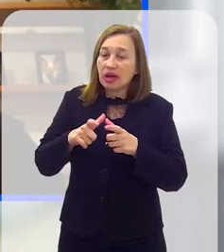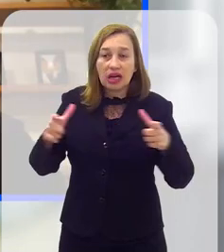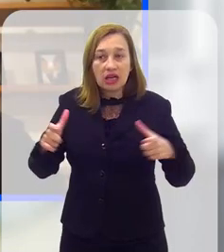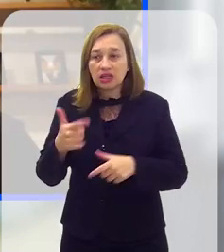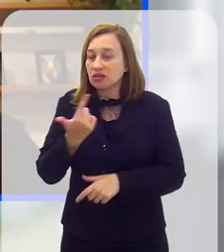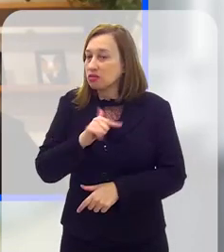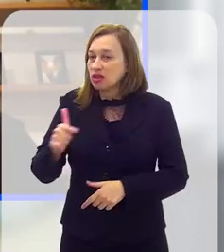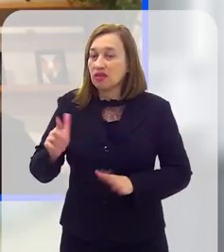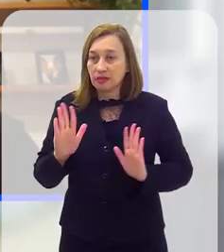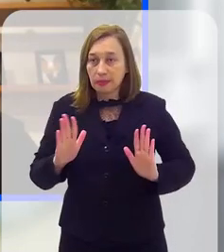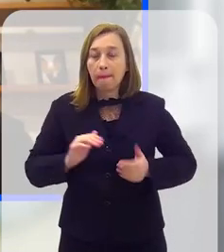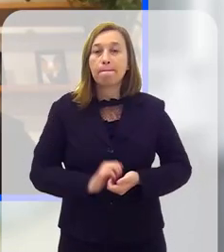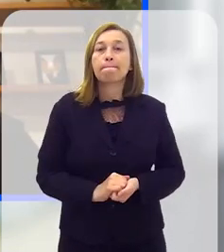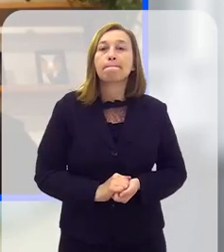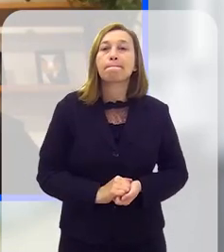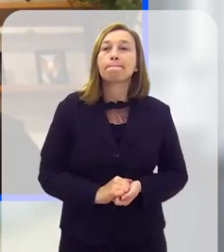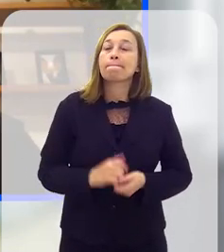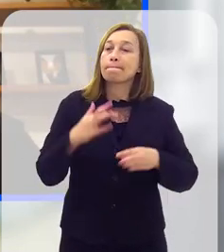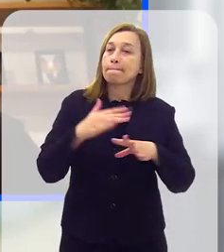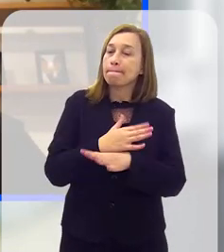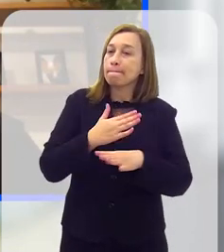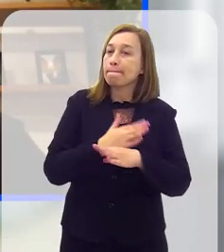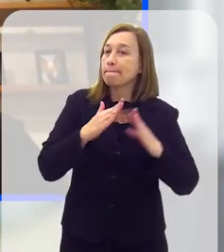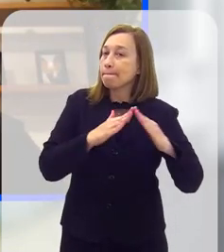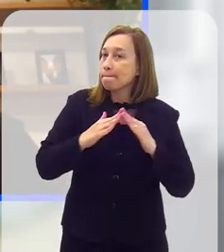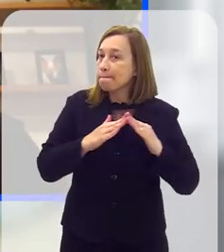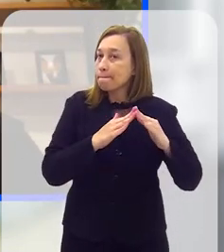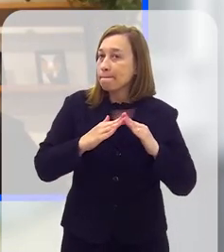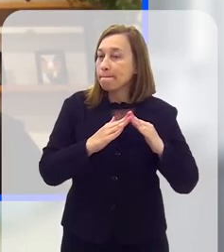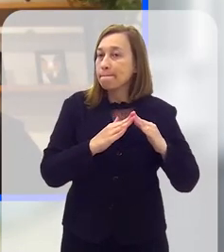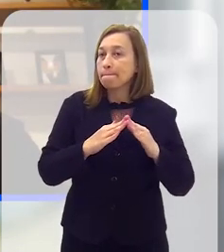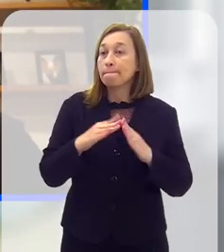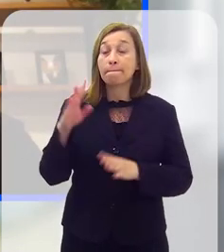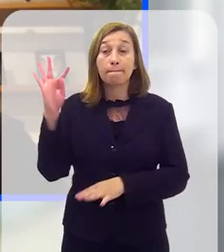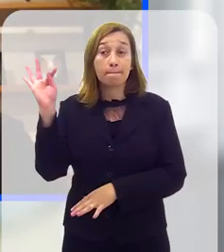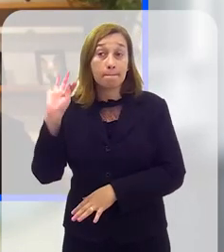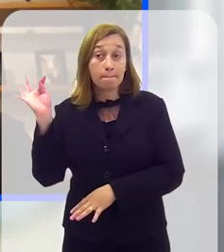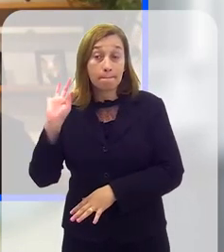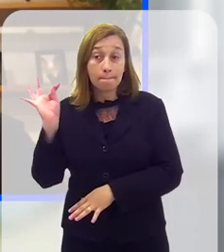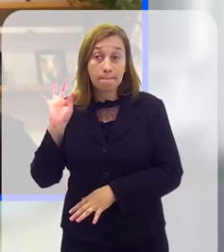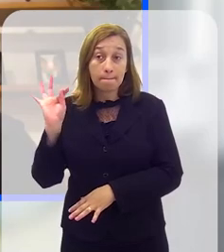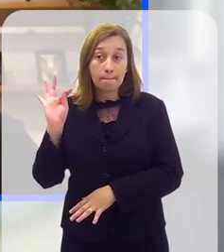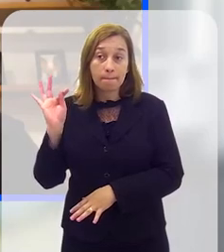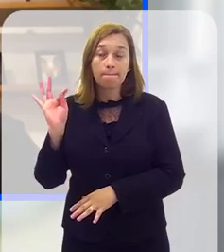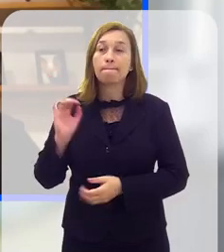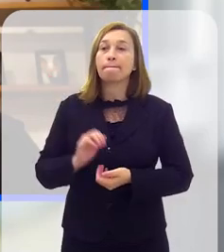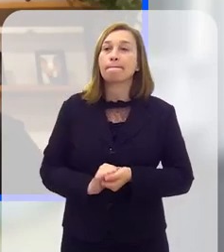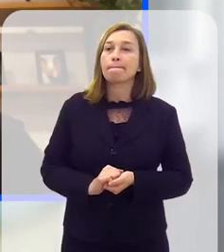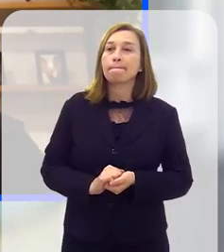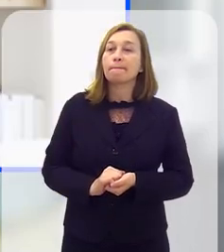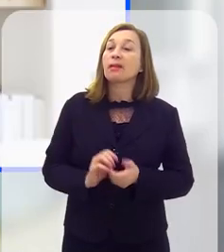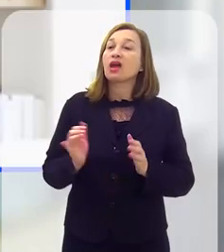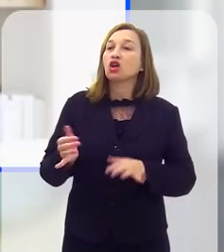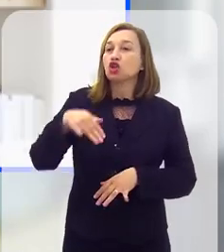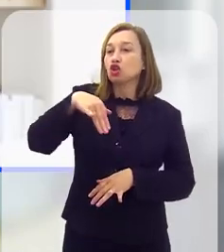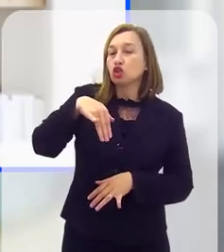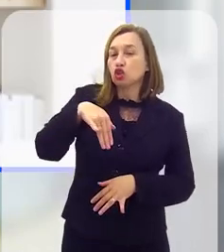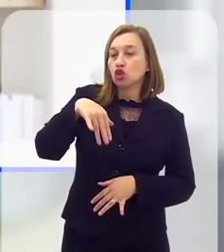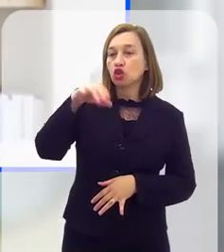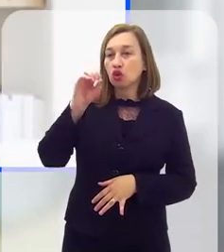chegou a ser das piores proporções possíveis. Agora, na cidade vizinha, Guilherme, que é Terezópolis,